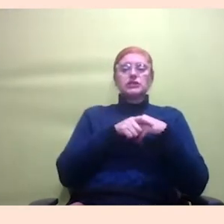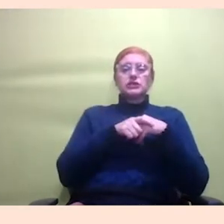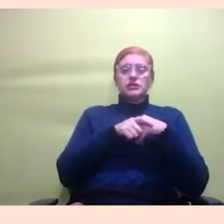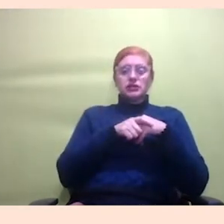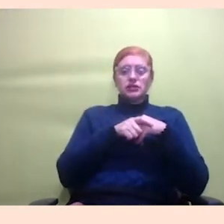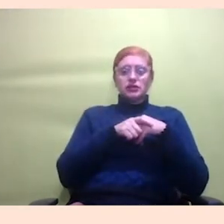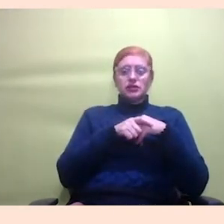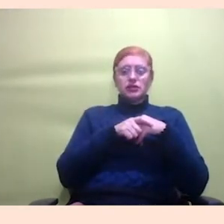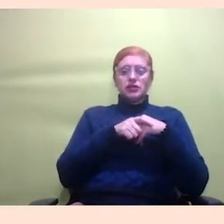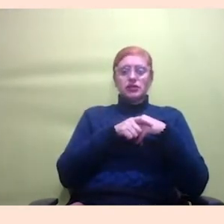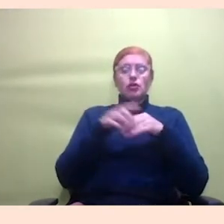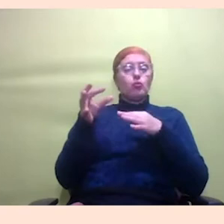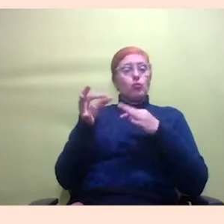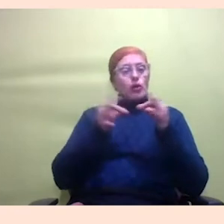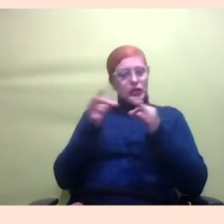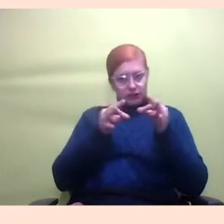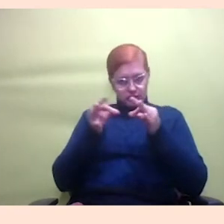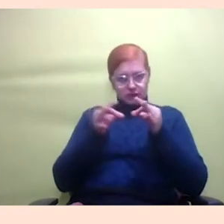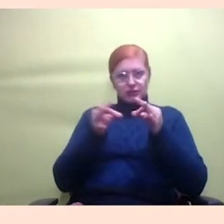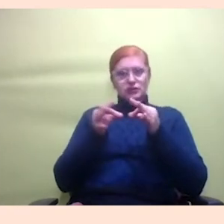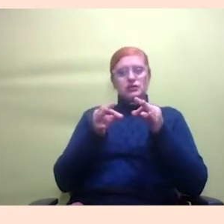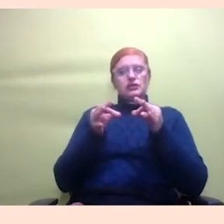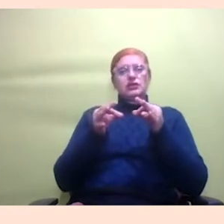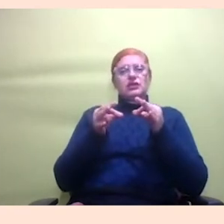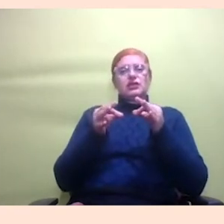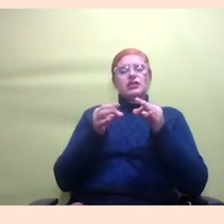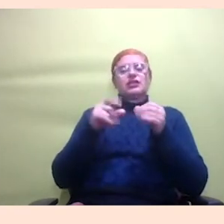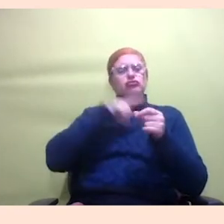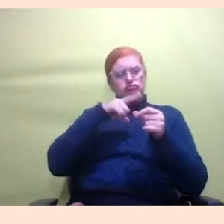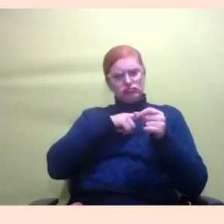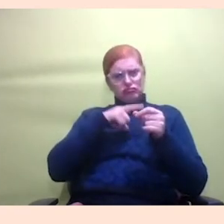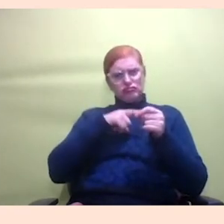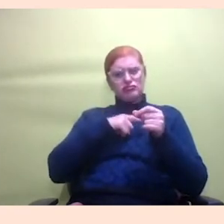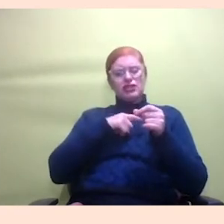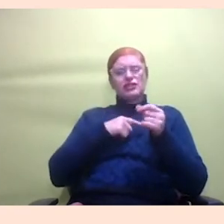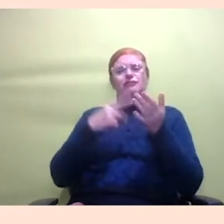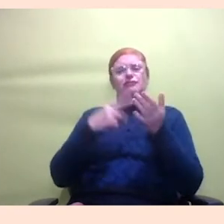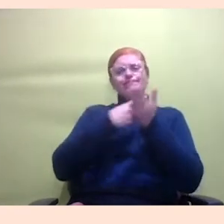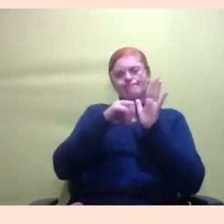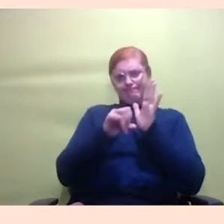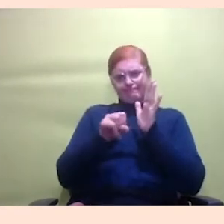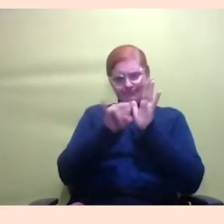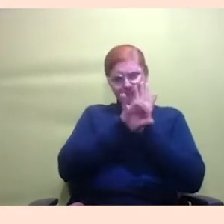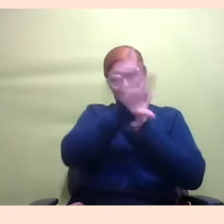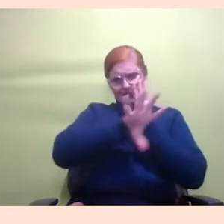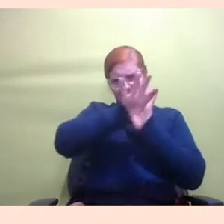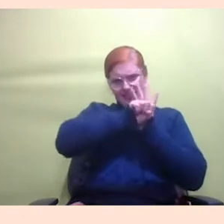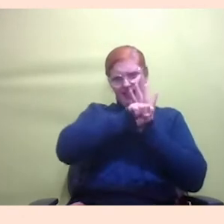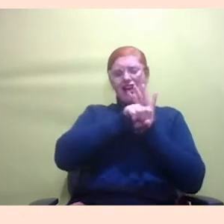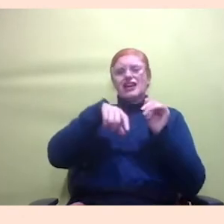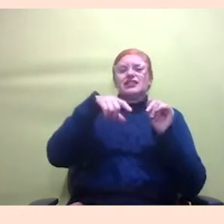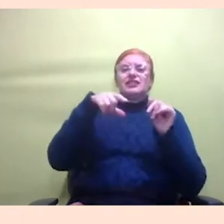gente tem que está mal diagramado e tal eu acho que hoje em dia nem eu nem ninguém que é do Bíblio Preta tem a senha do